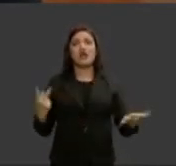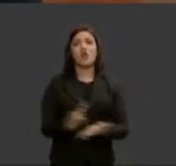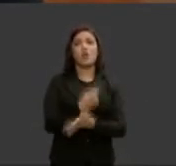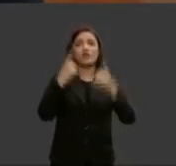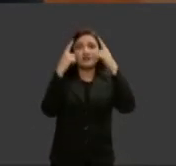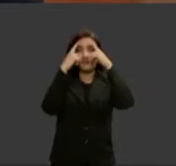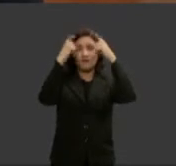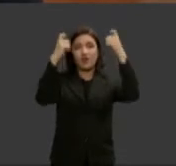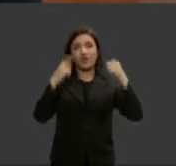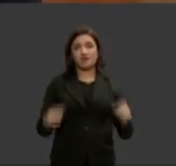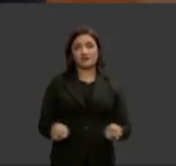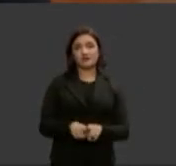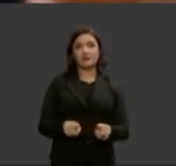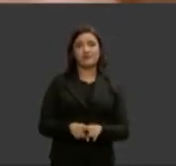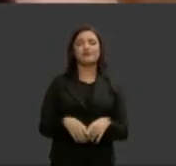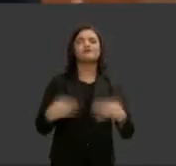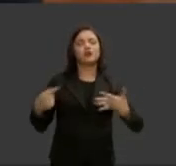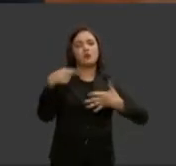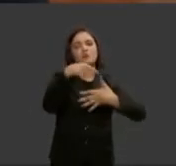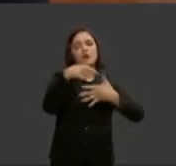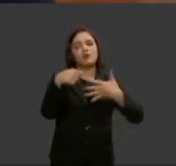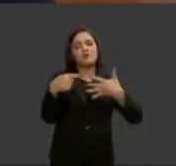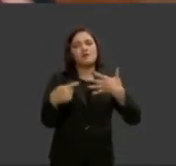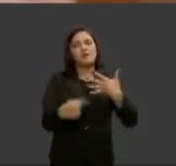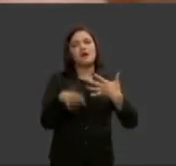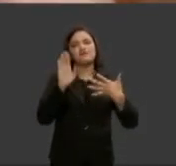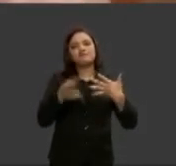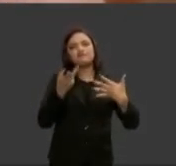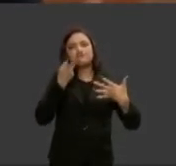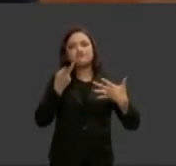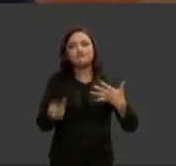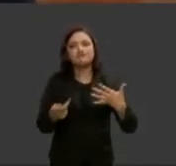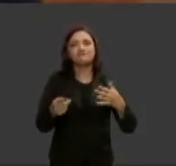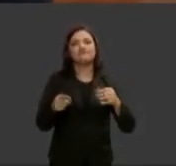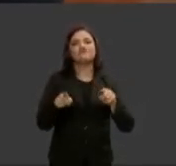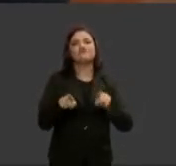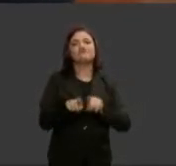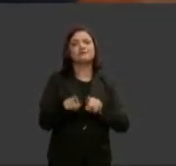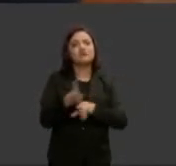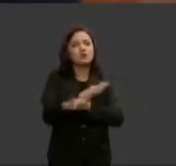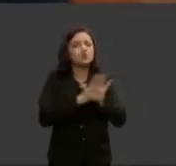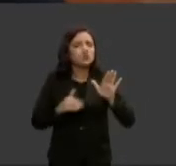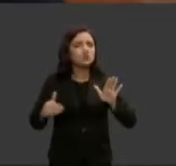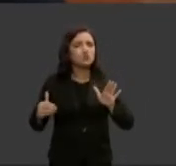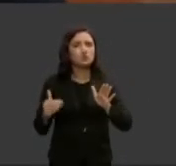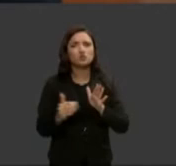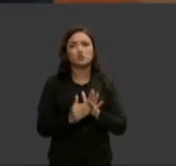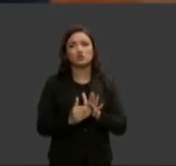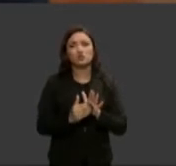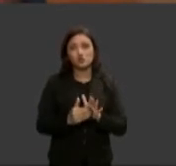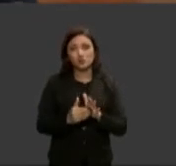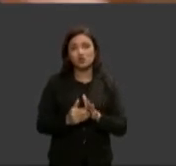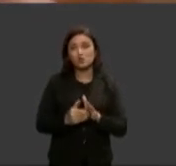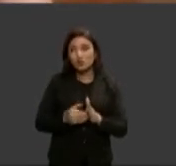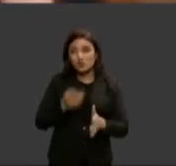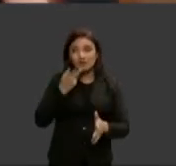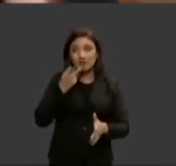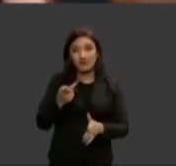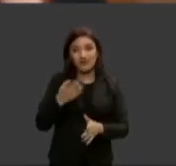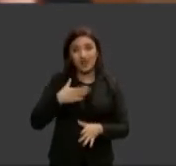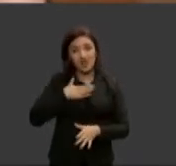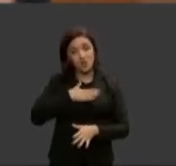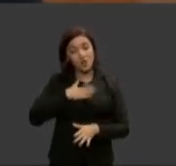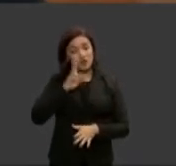então todas essas questões que a gente menciona todas as questões que a gente traz e eu gosto de trabalhar em números